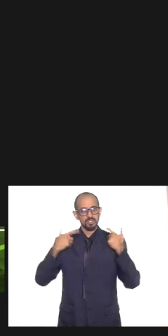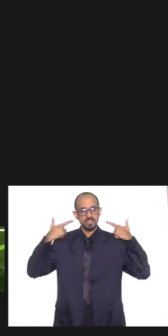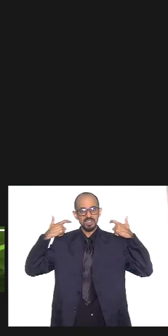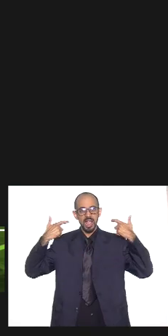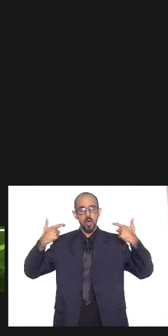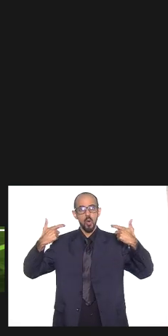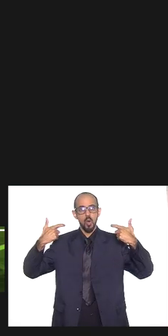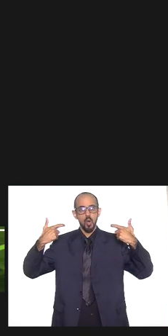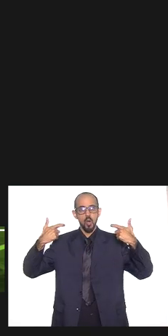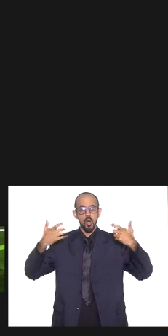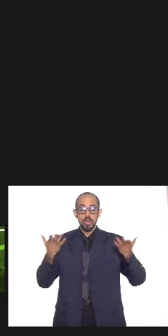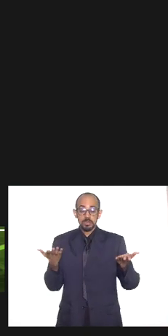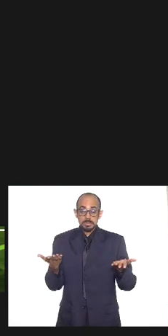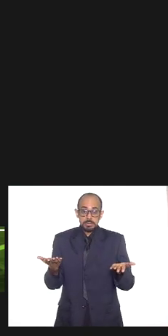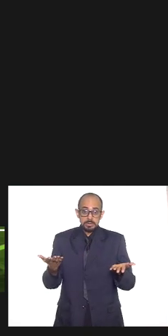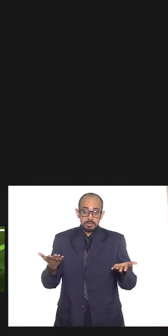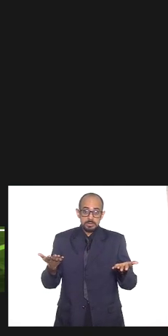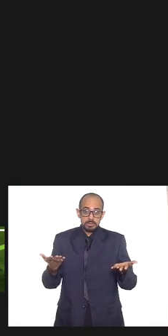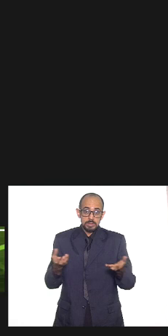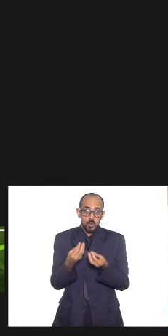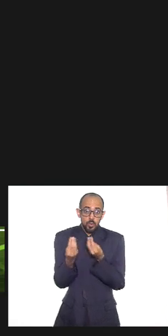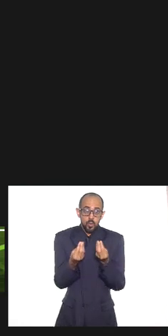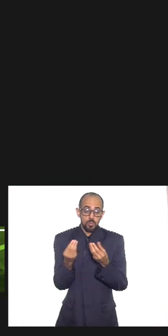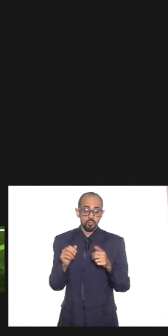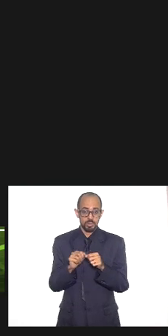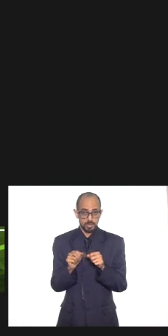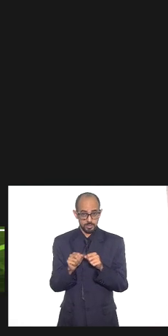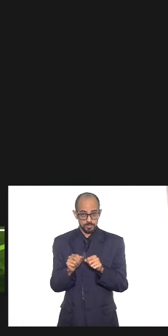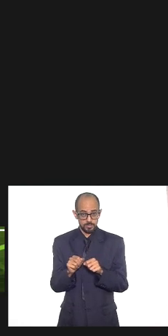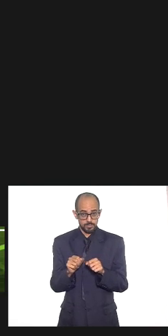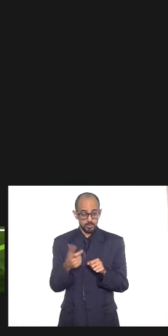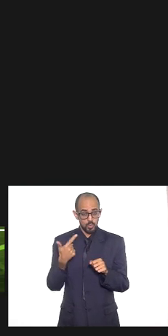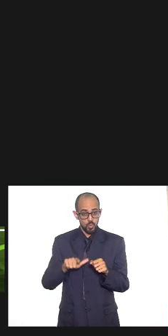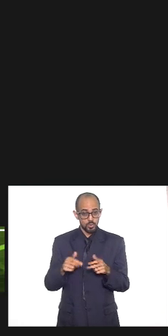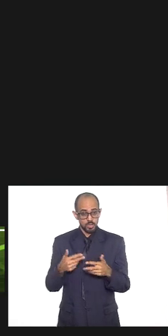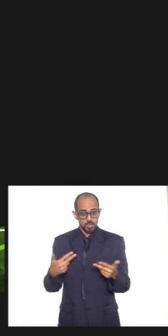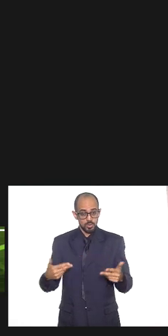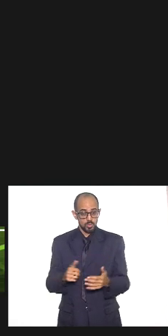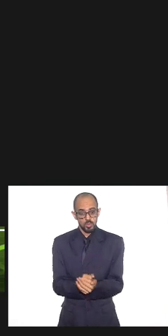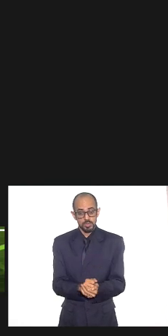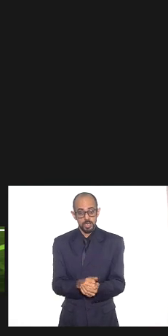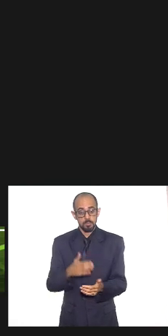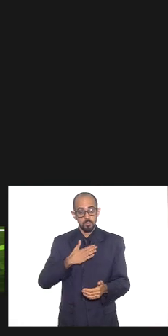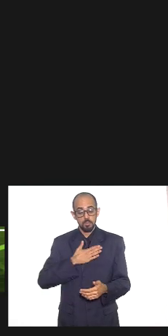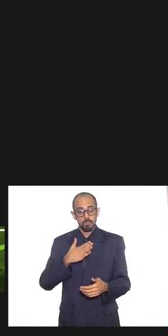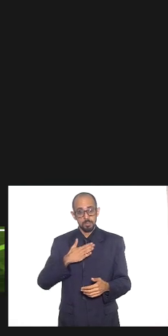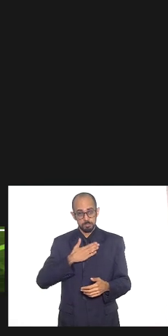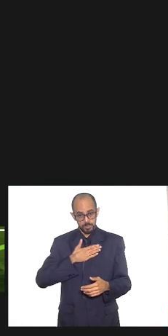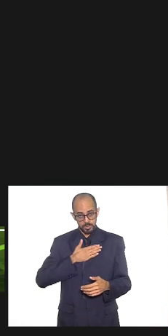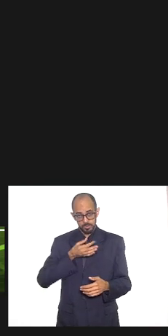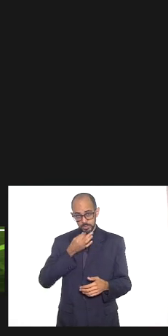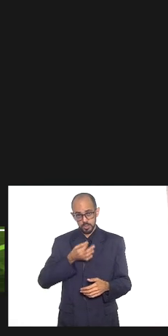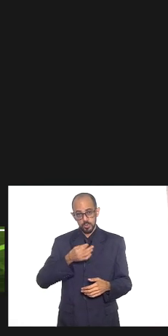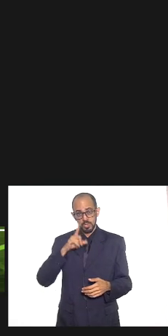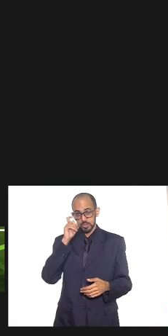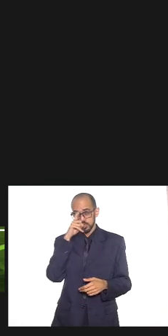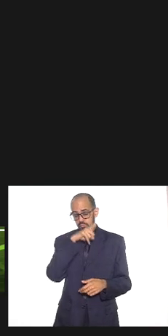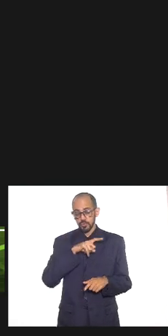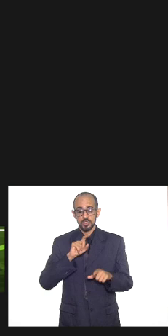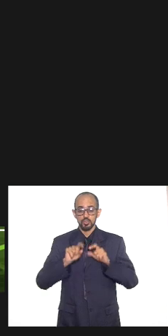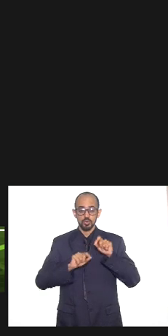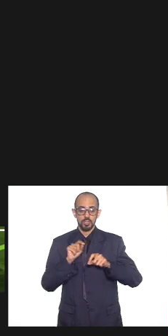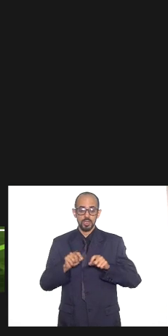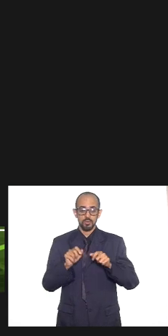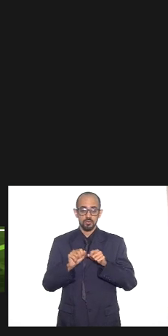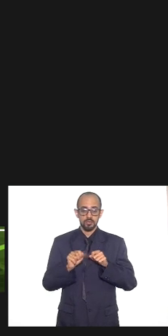então o que que nós fazíamos outra questão envolvida é muito difícil é muito difícil conseguir fazer com